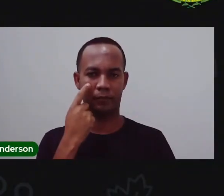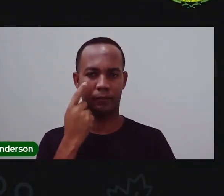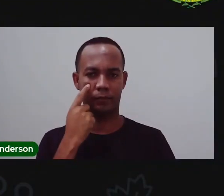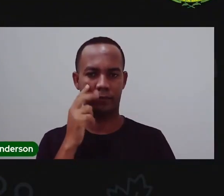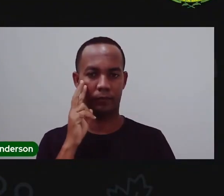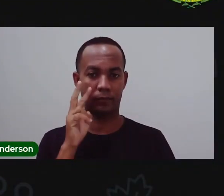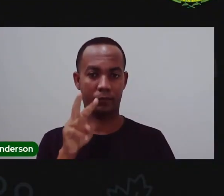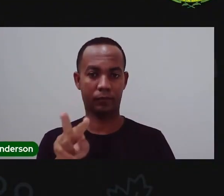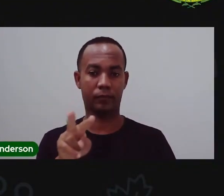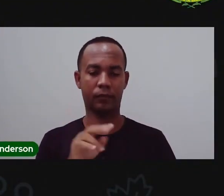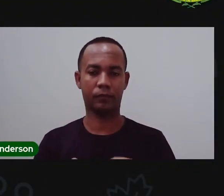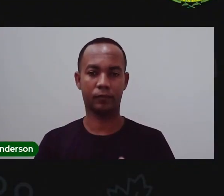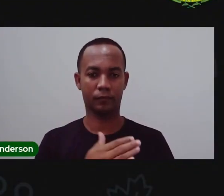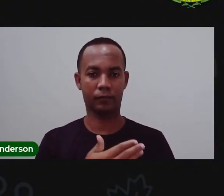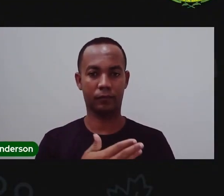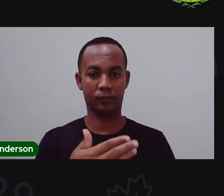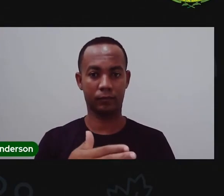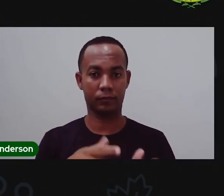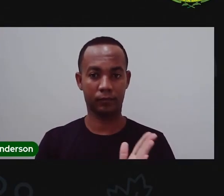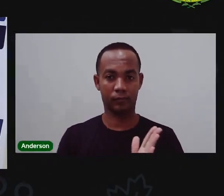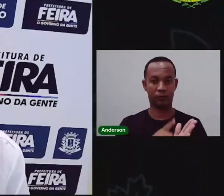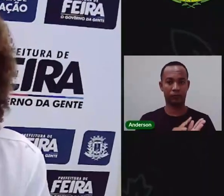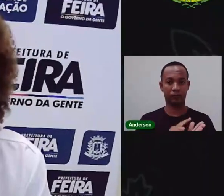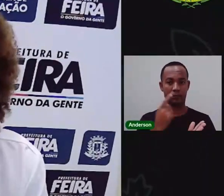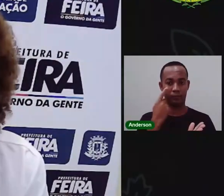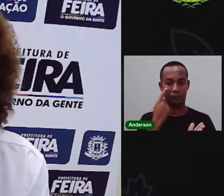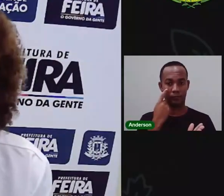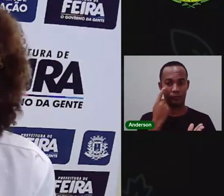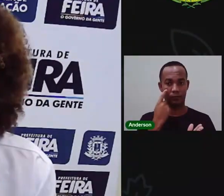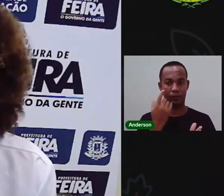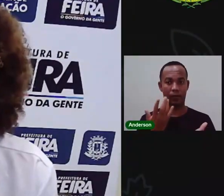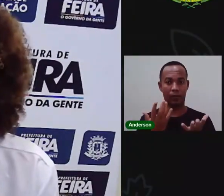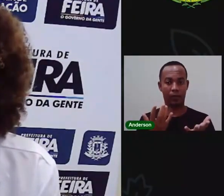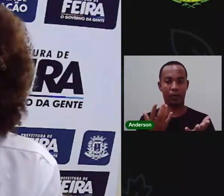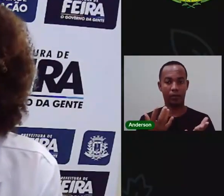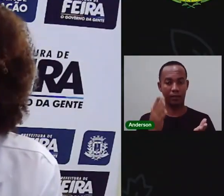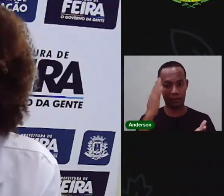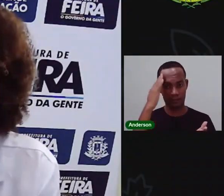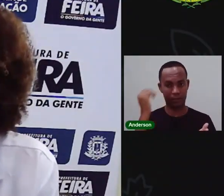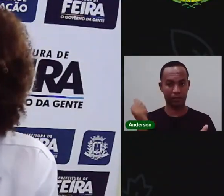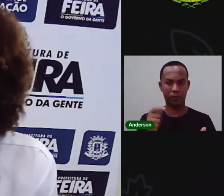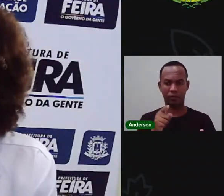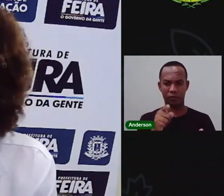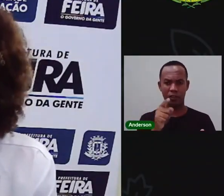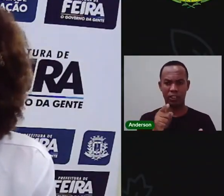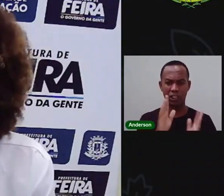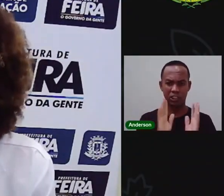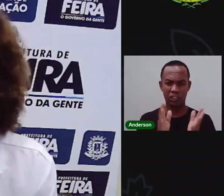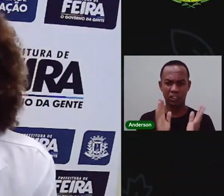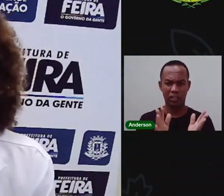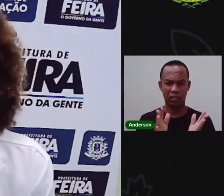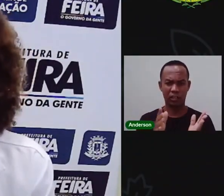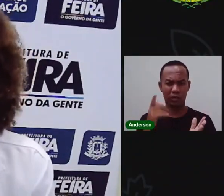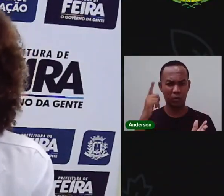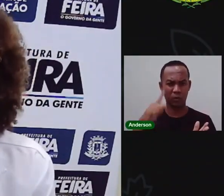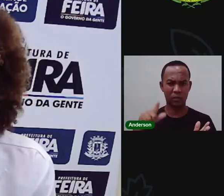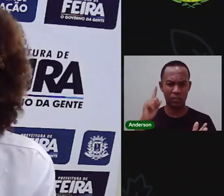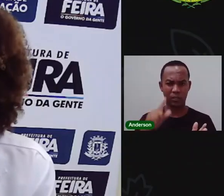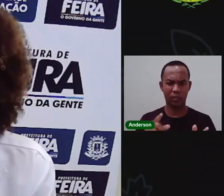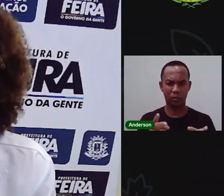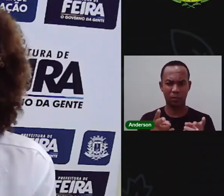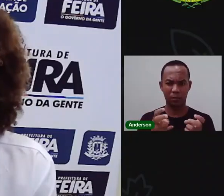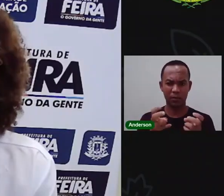antes de a começar esse vídeo, a Pró Maria quer saber se você já conseguiu observar alguma